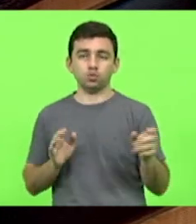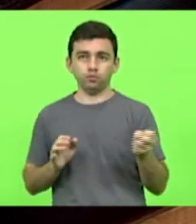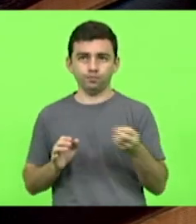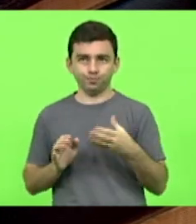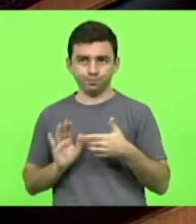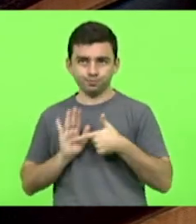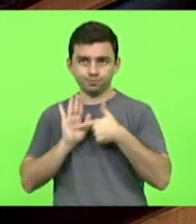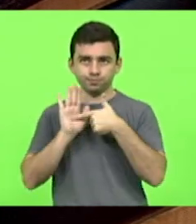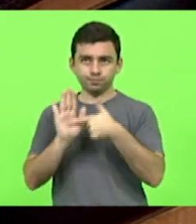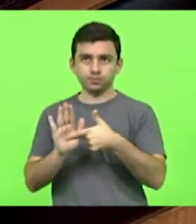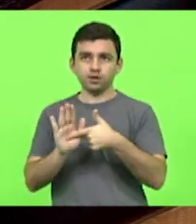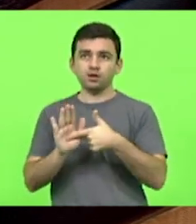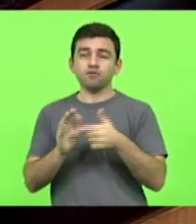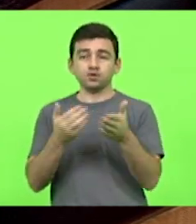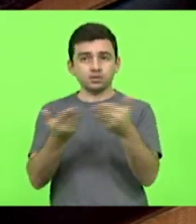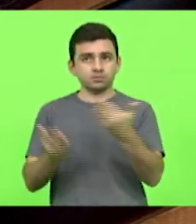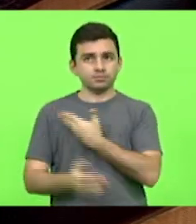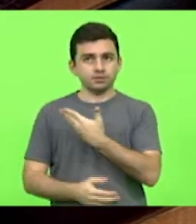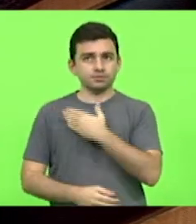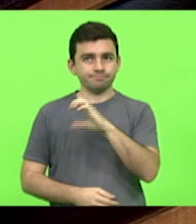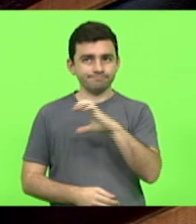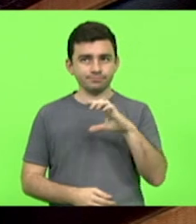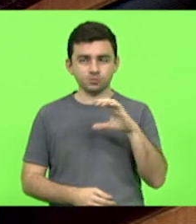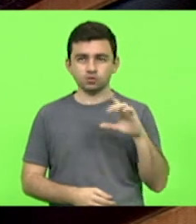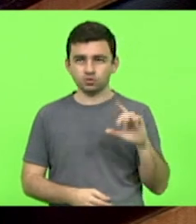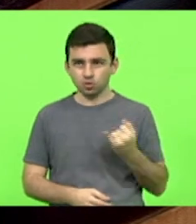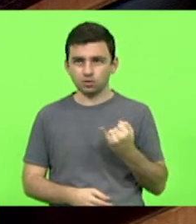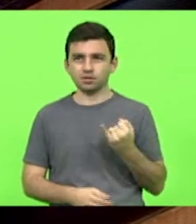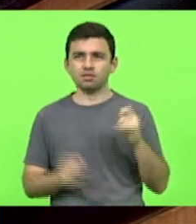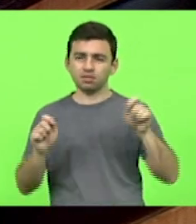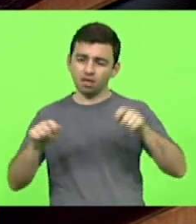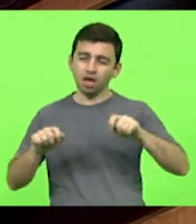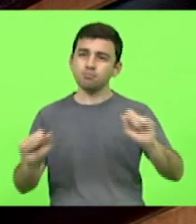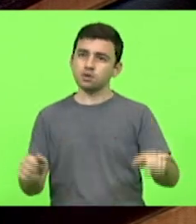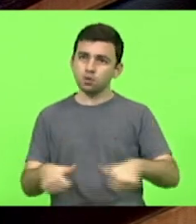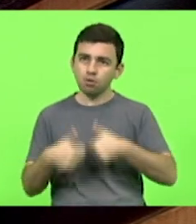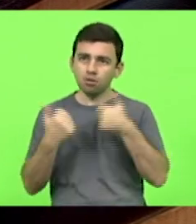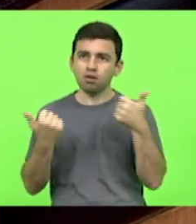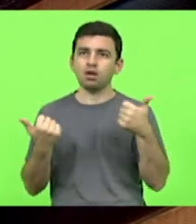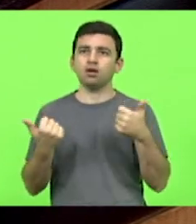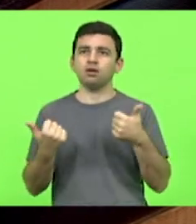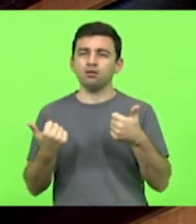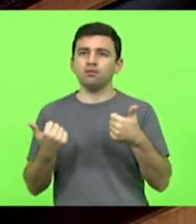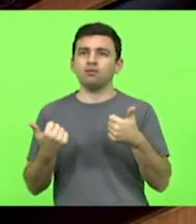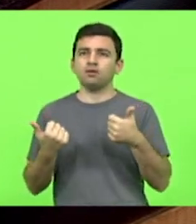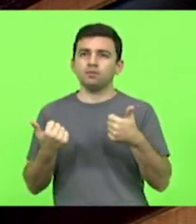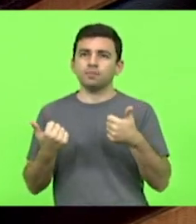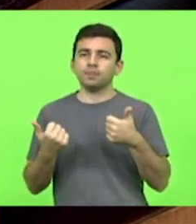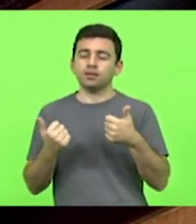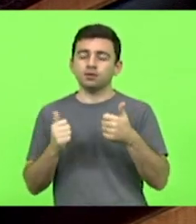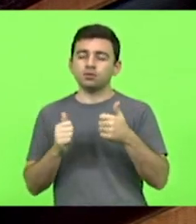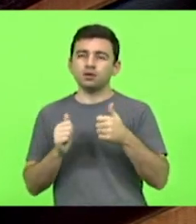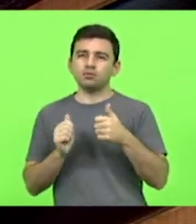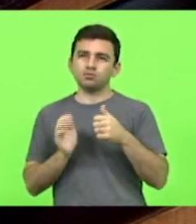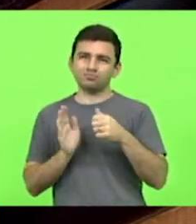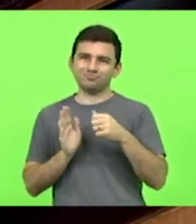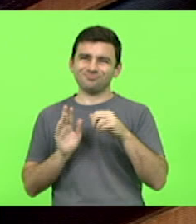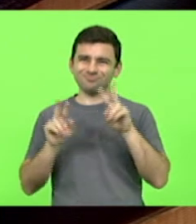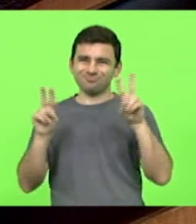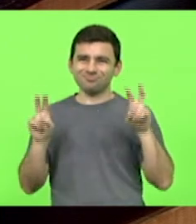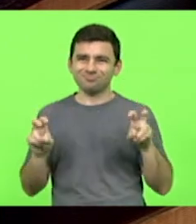meus colegas na CCJ, inclusive, vão poder melhorar, talvez, a matéria, mas que,